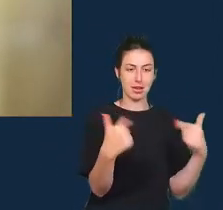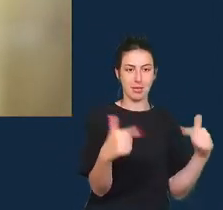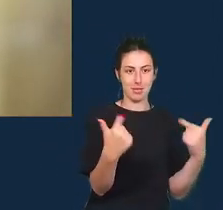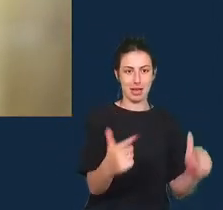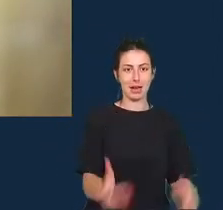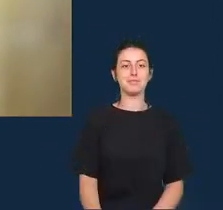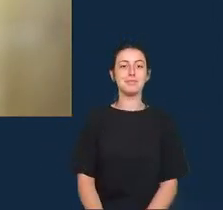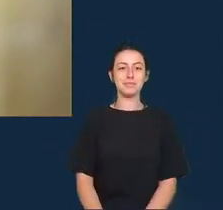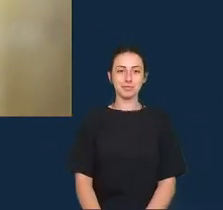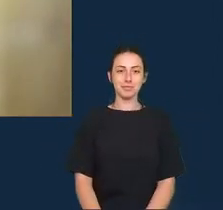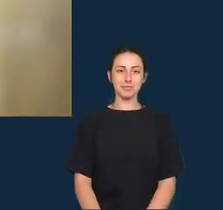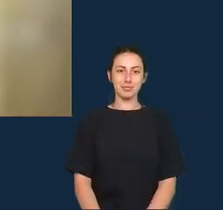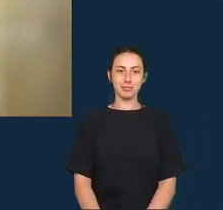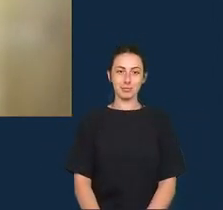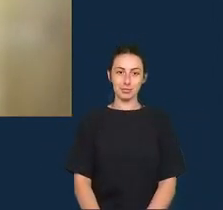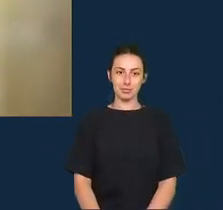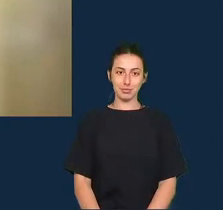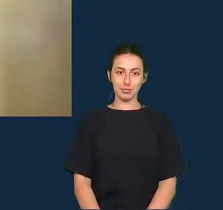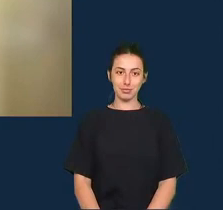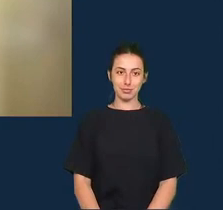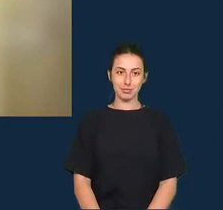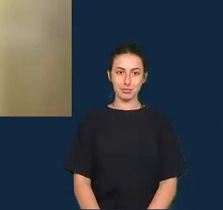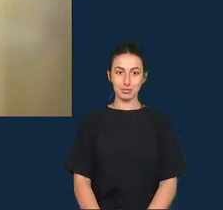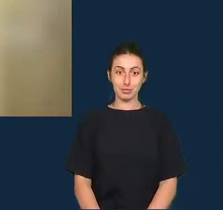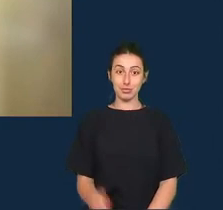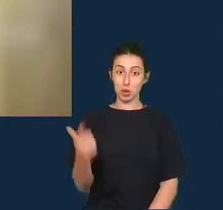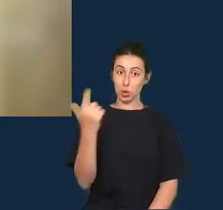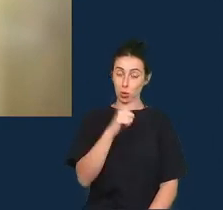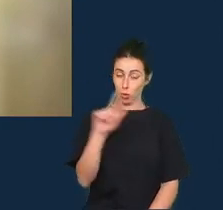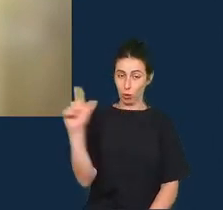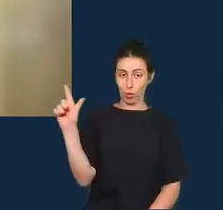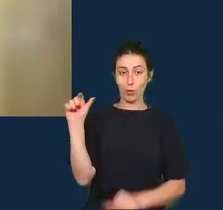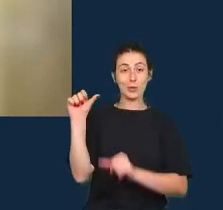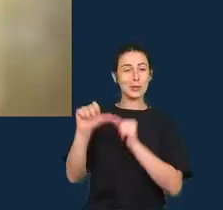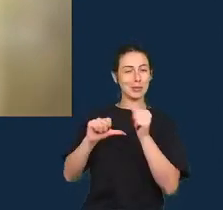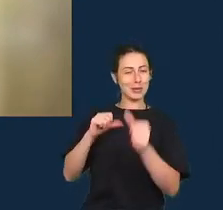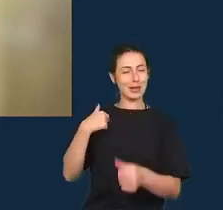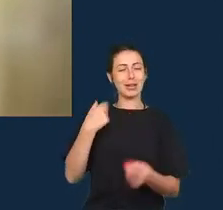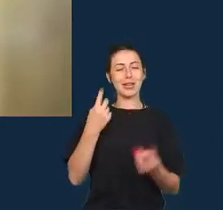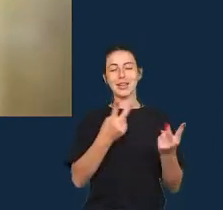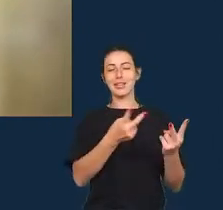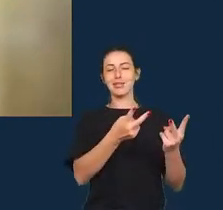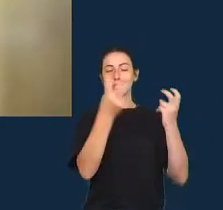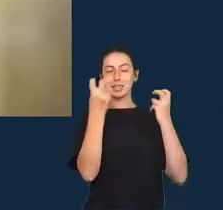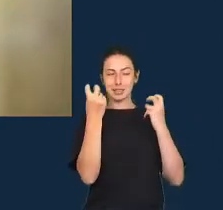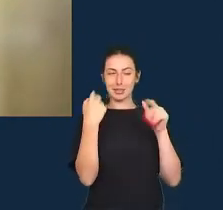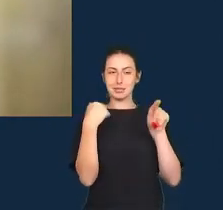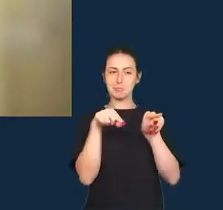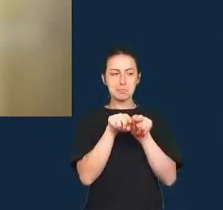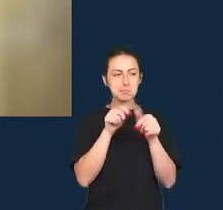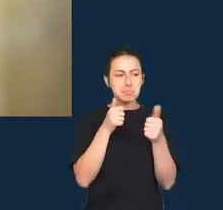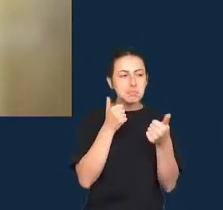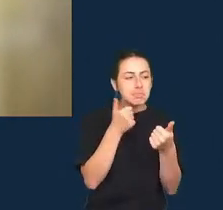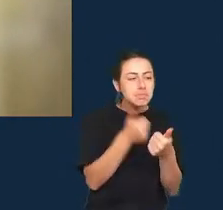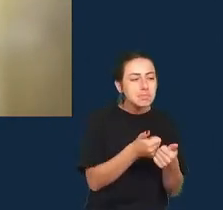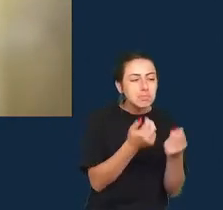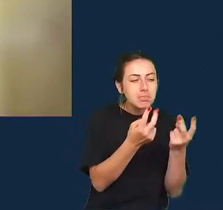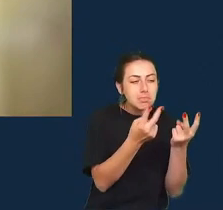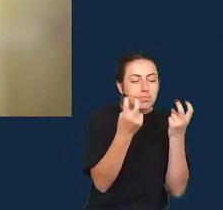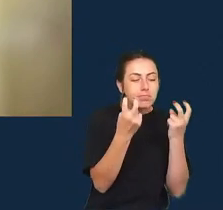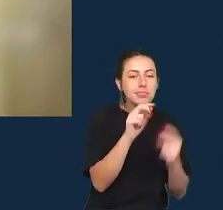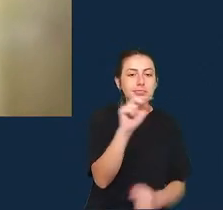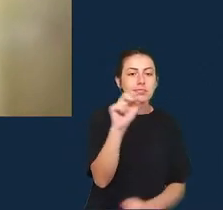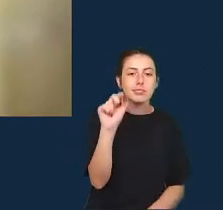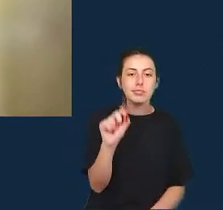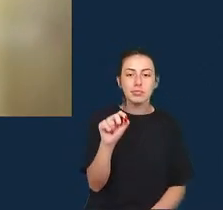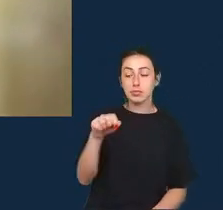uma outra coisa uma outra mudança que eu tenho acompanhado bem de perto tem a ver mais